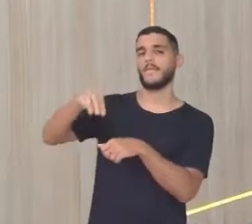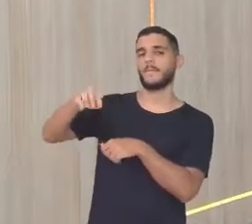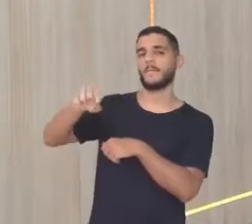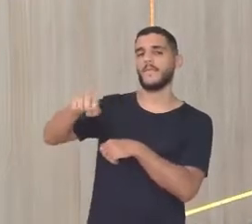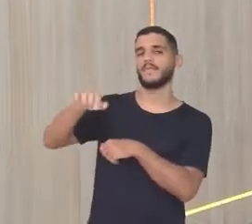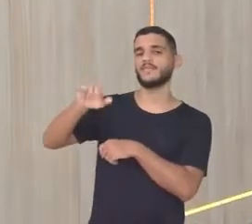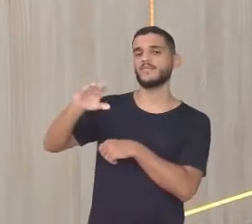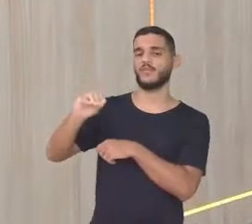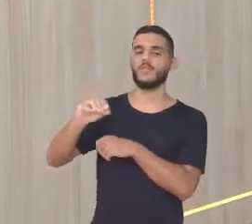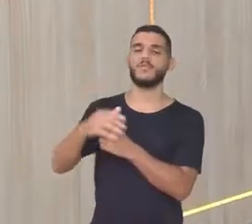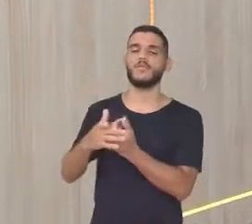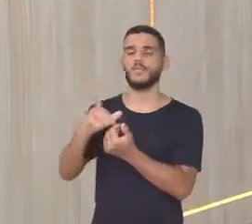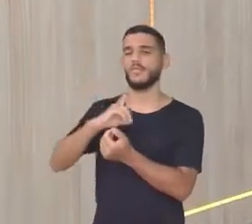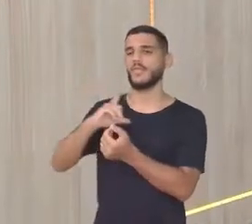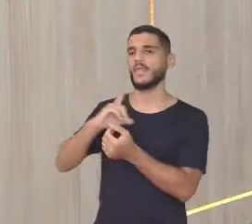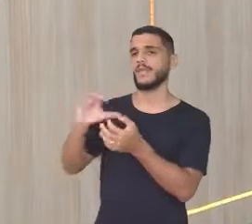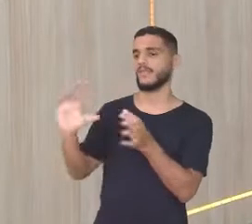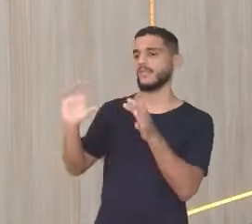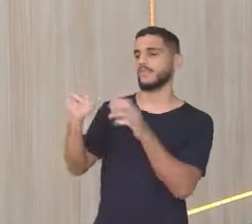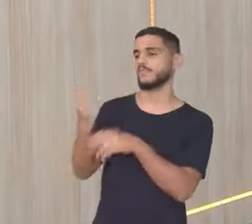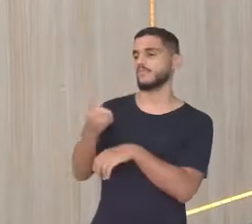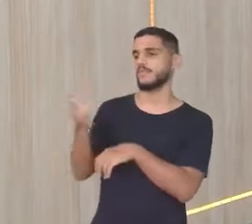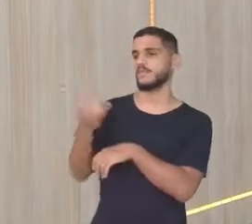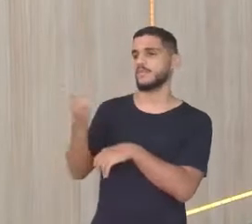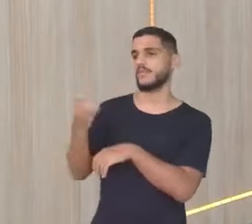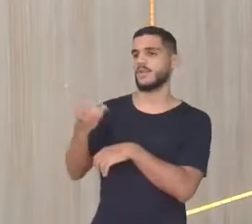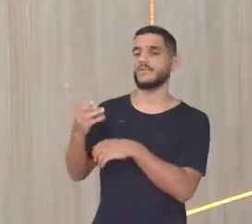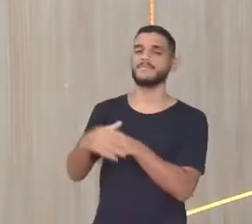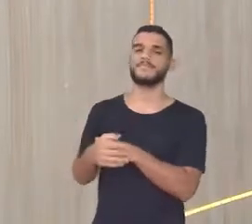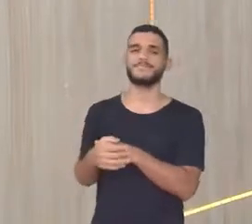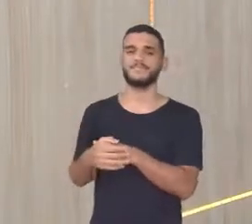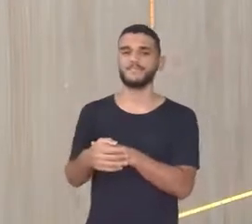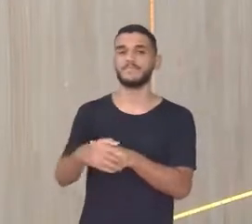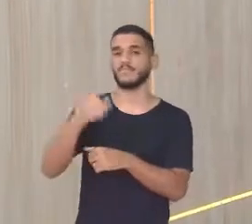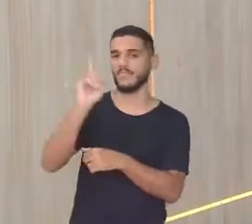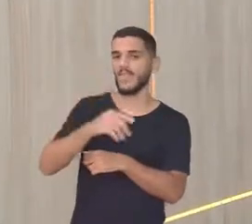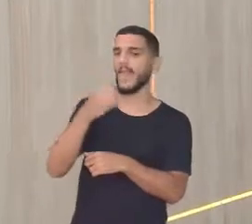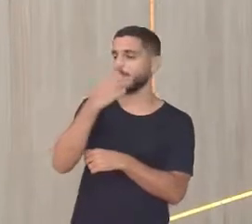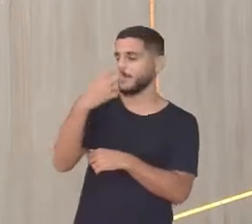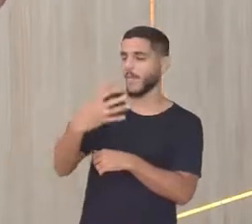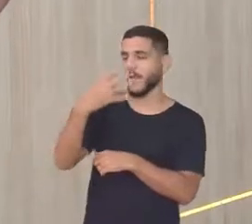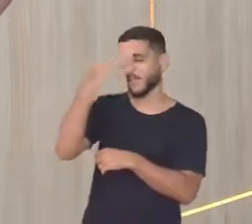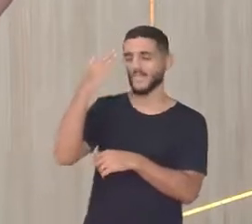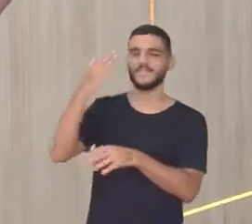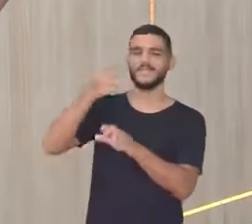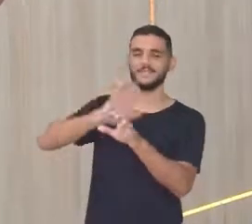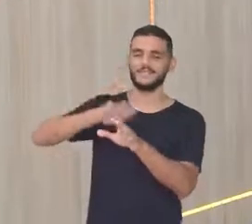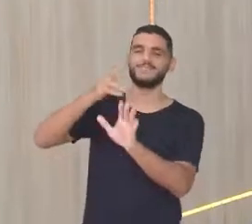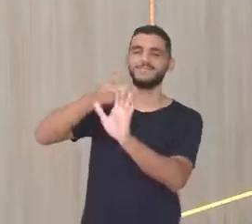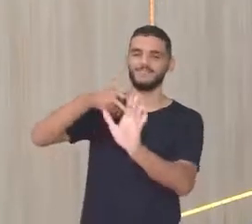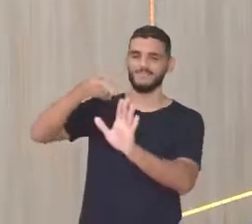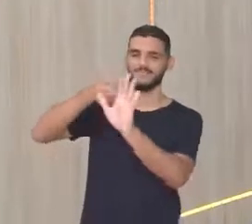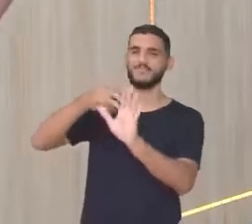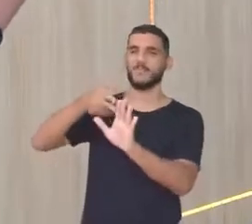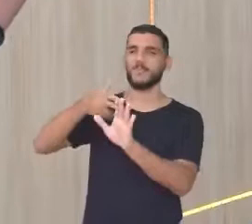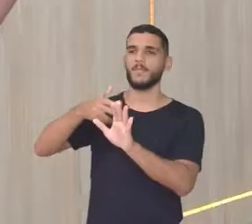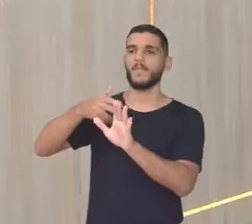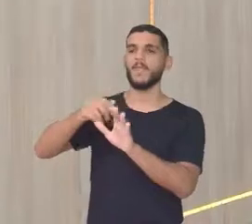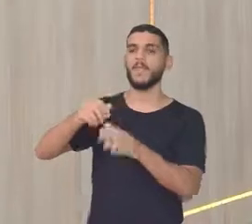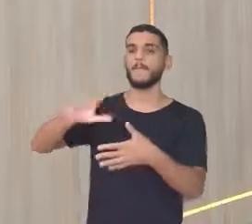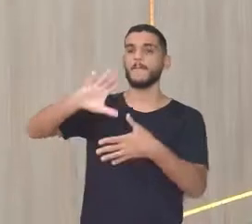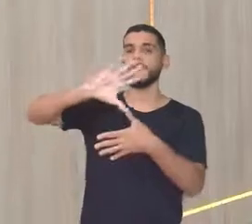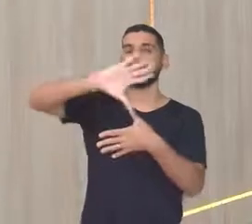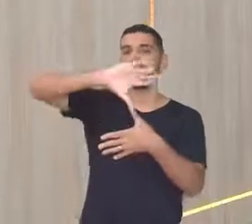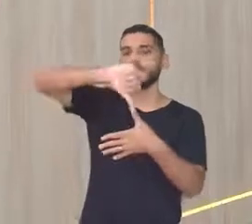Cores Meus amigos Tá brincando aqui Com o pessoal da TV Nova Nordeste É show de bola Então ó Aqui na América do Norte